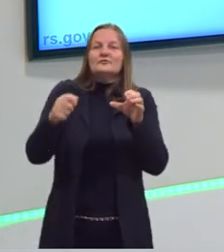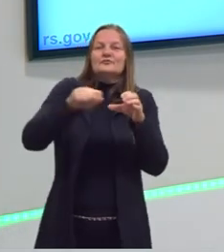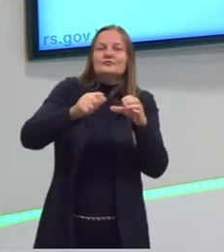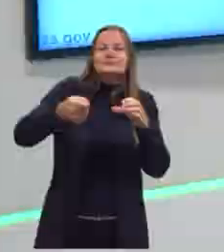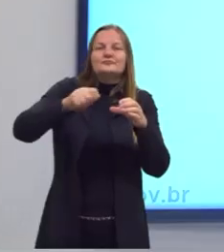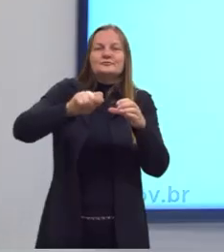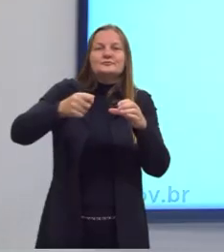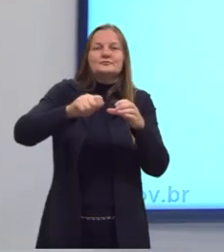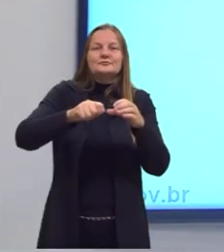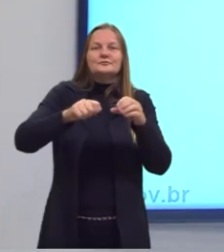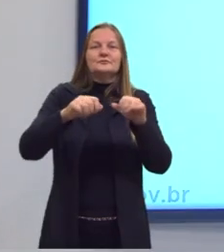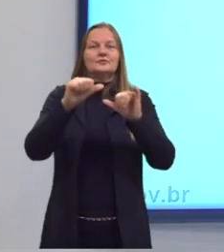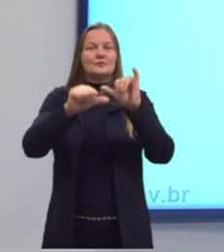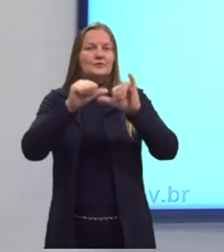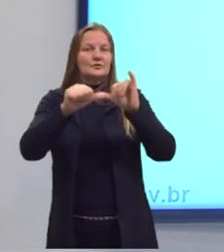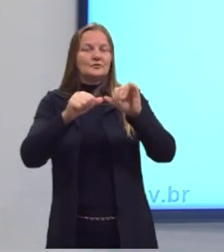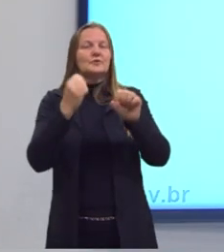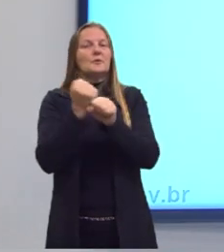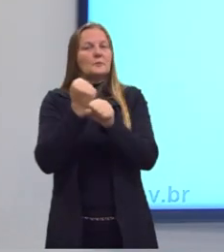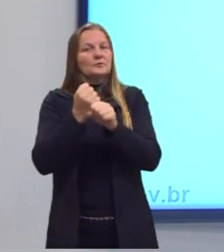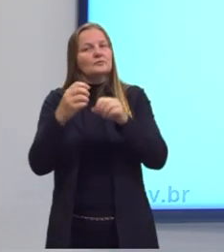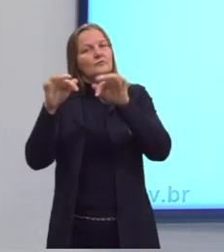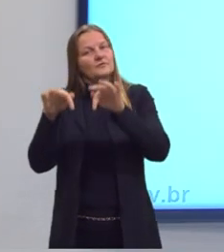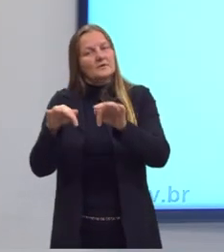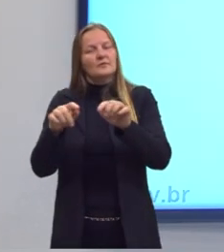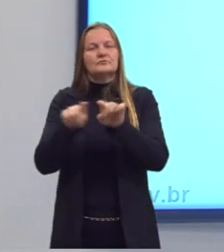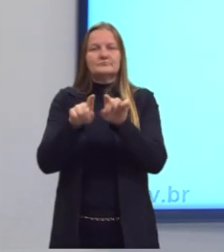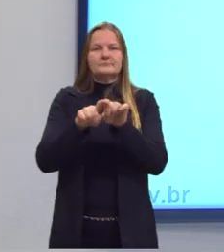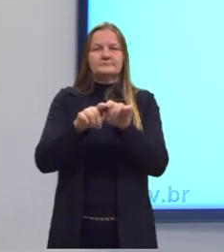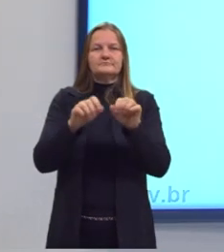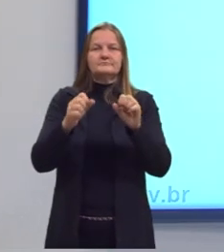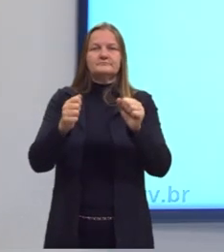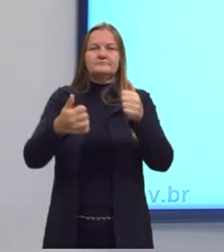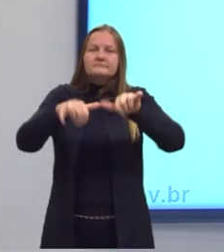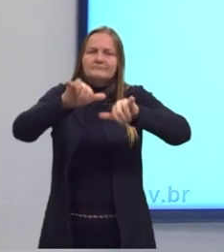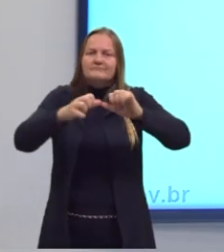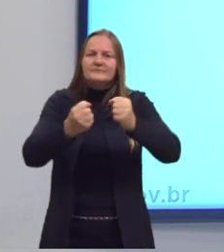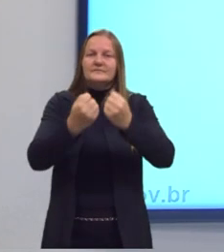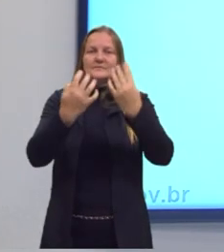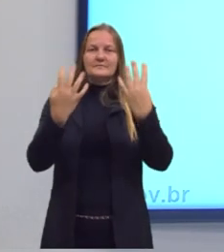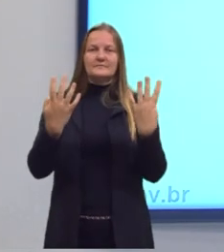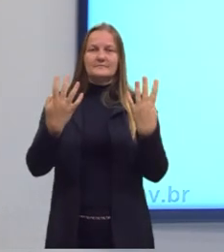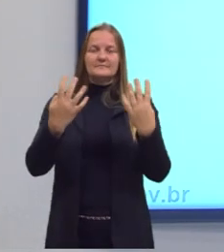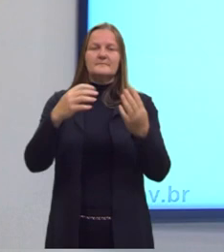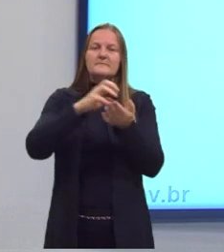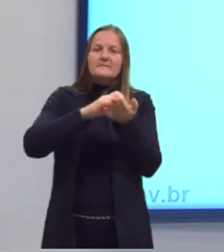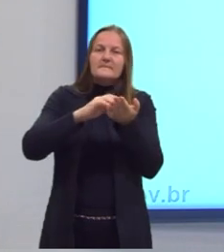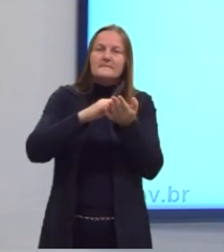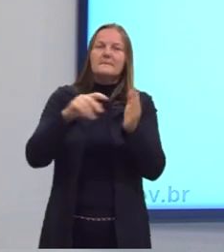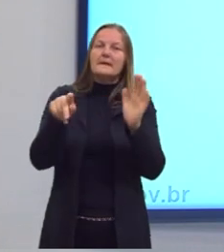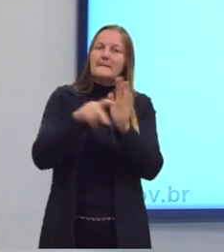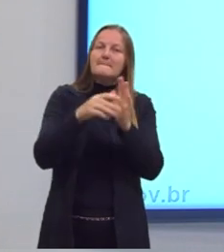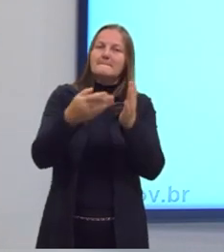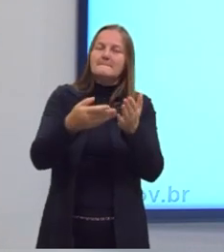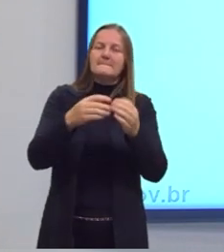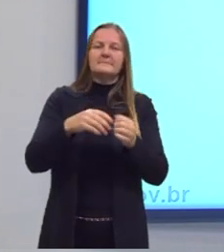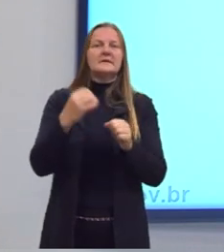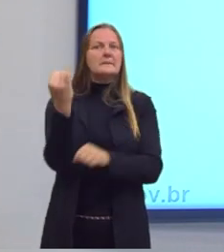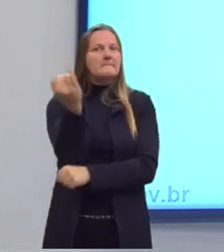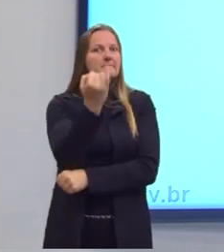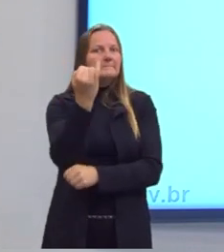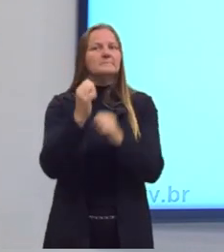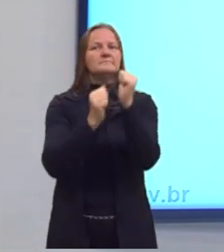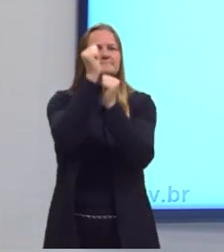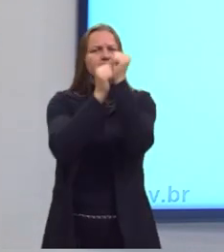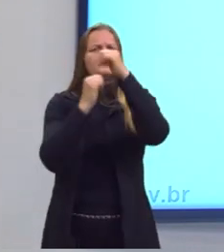dos reagentes quanto dos produtos que envolvem na reação. Eles são super importantes nas indústrias em